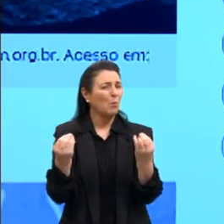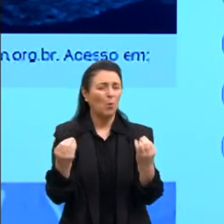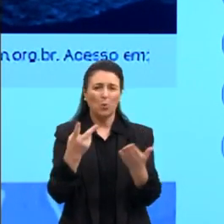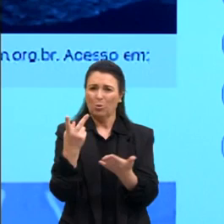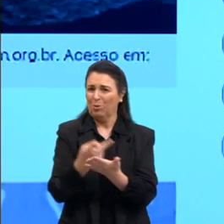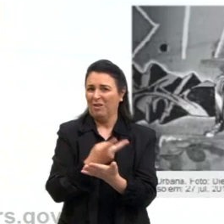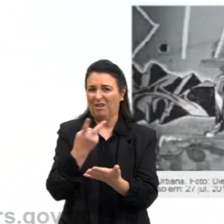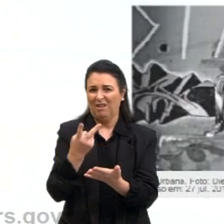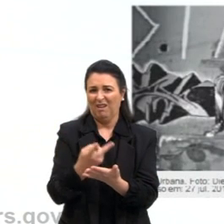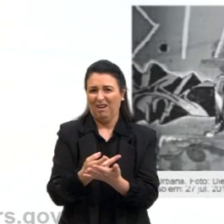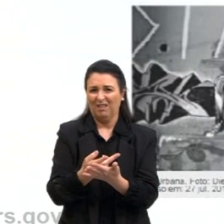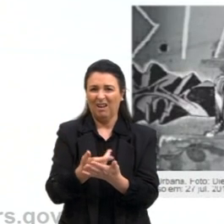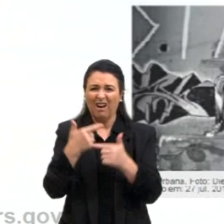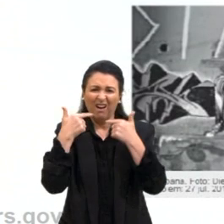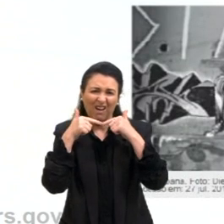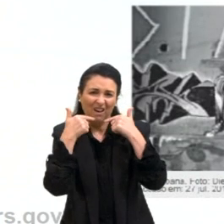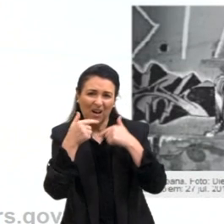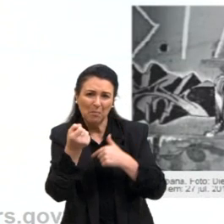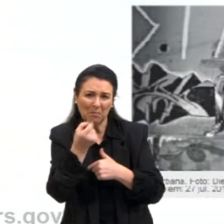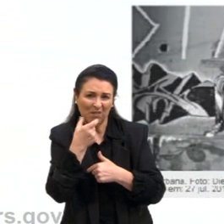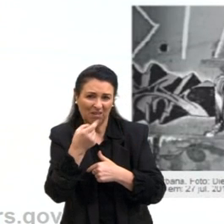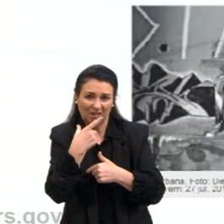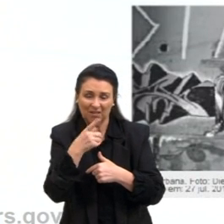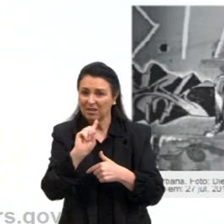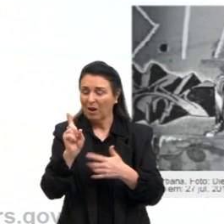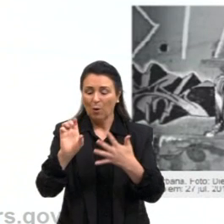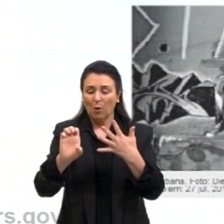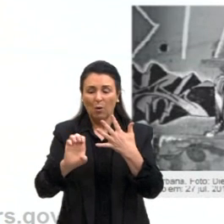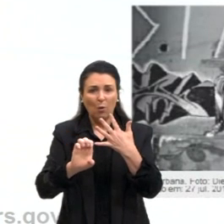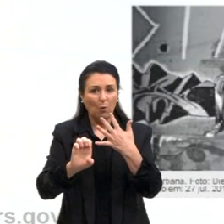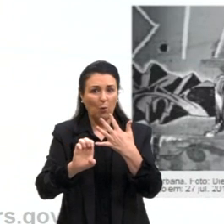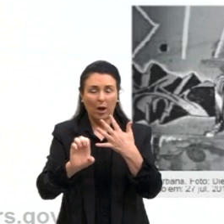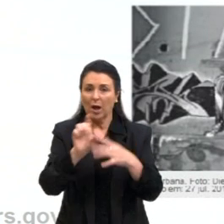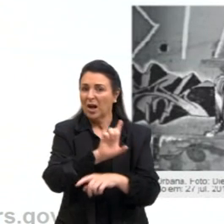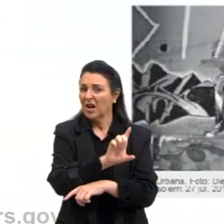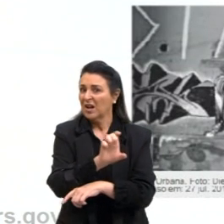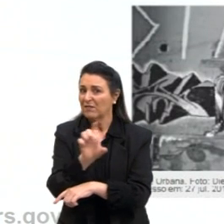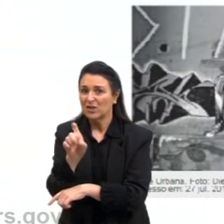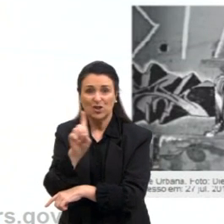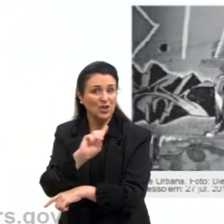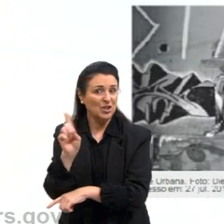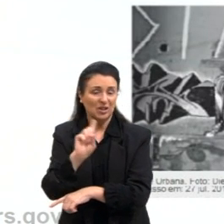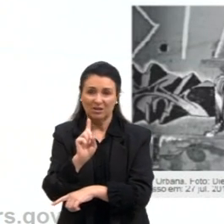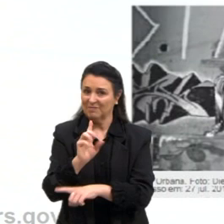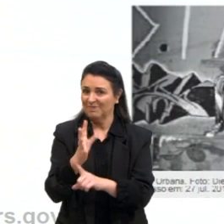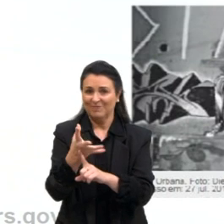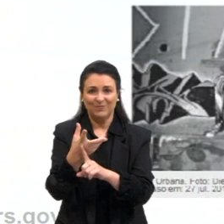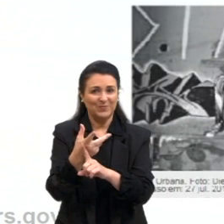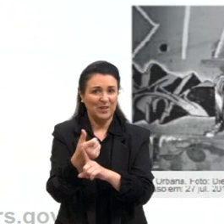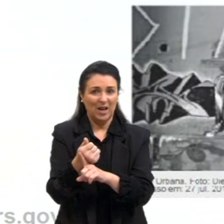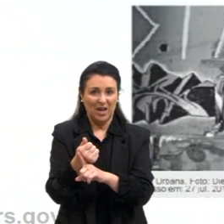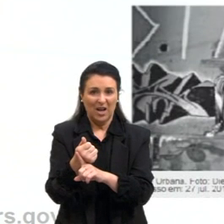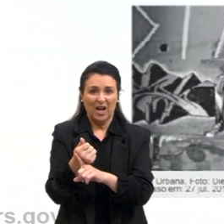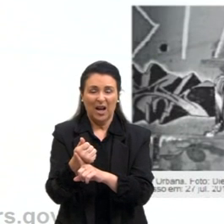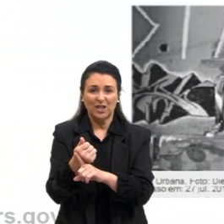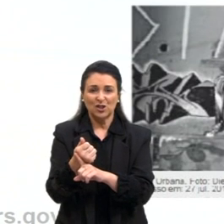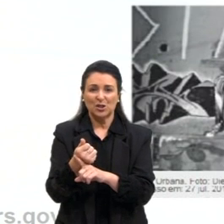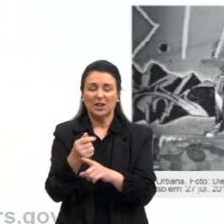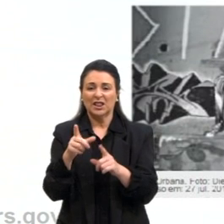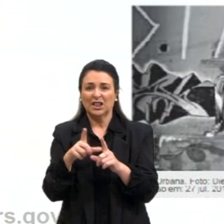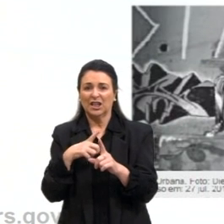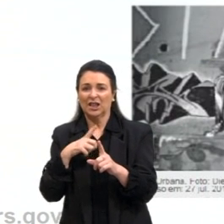grafite, ele não está, bem pelo contrário, ele não é uma arte a serviço da elite, ele é